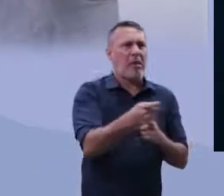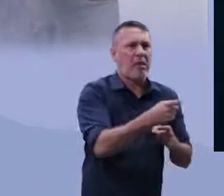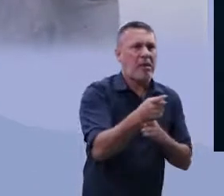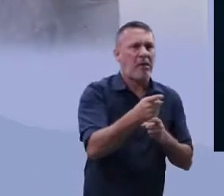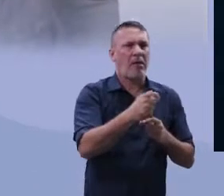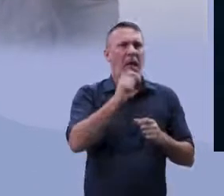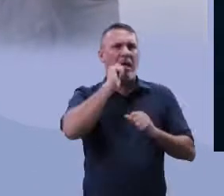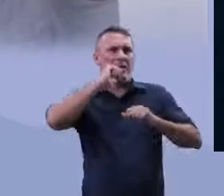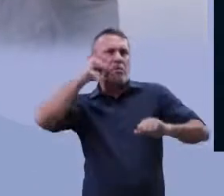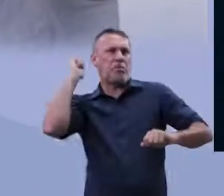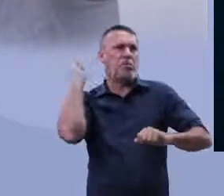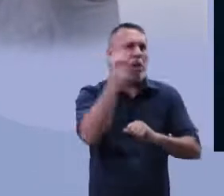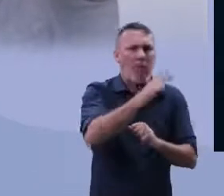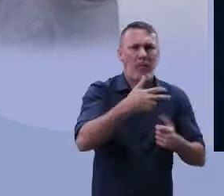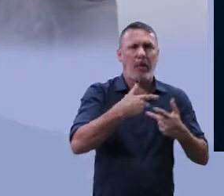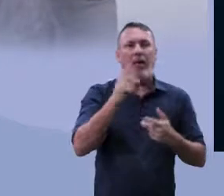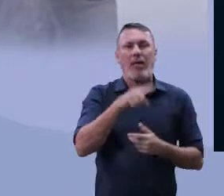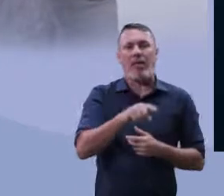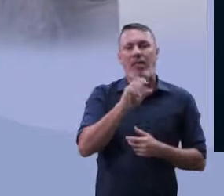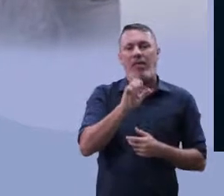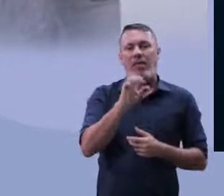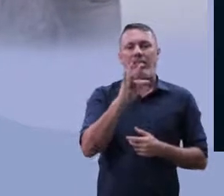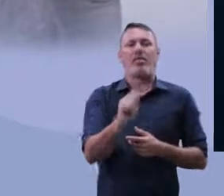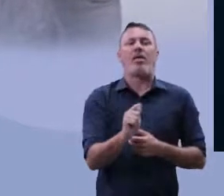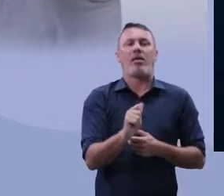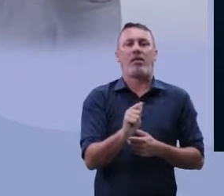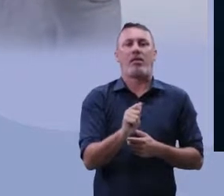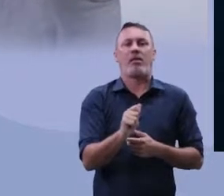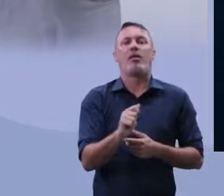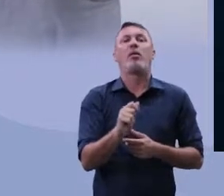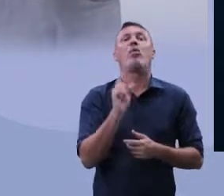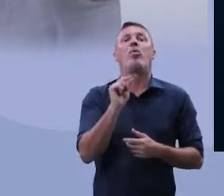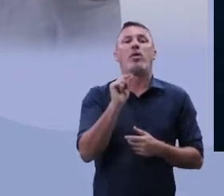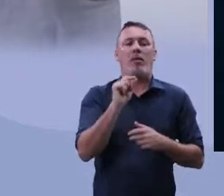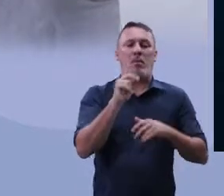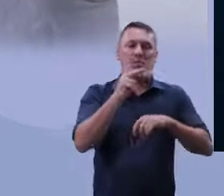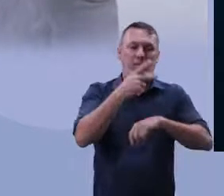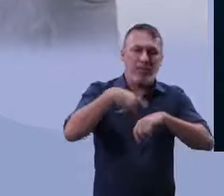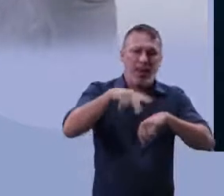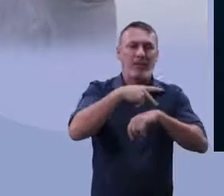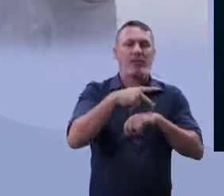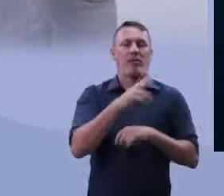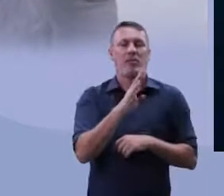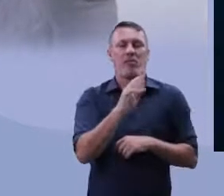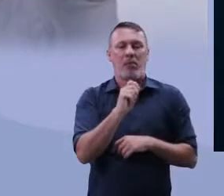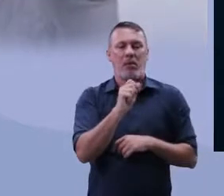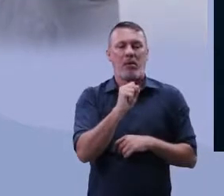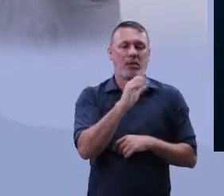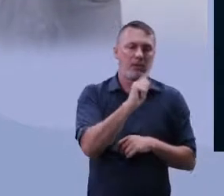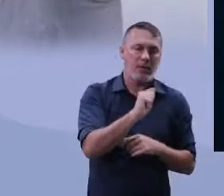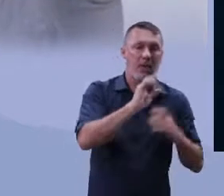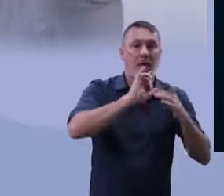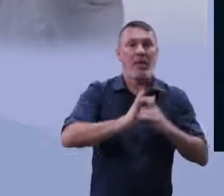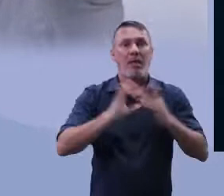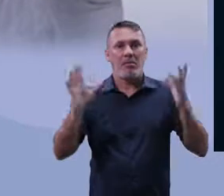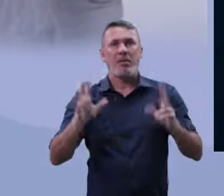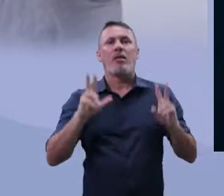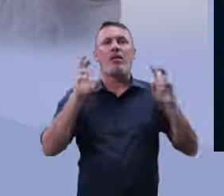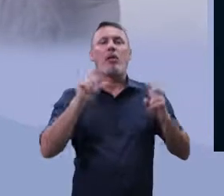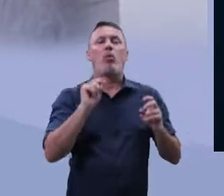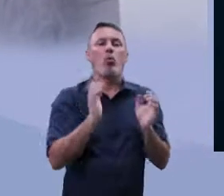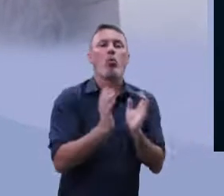questão do ETA, que no caso quer dizer Pátria Basca e Liberdade.